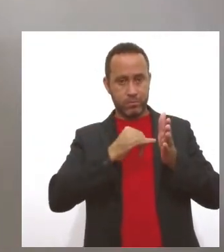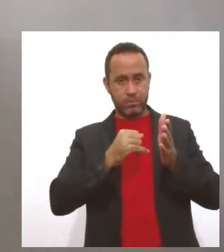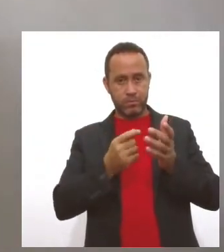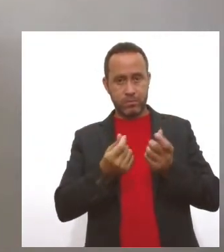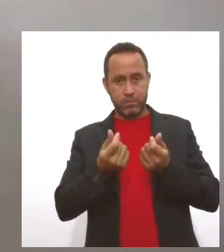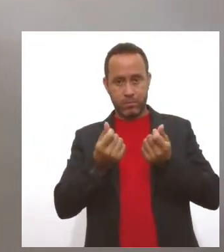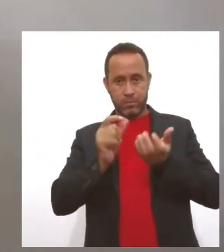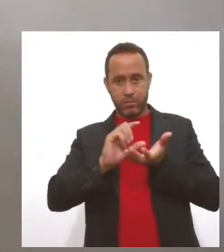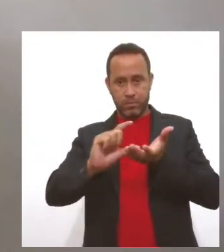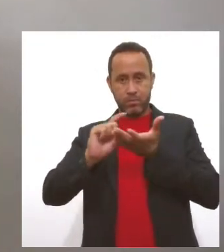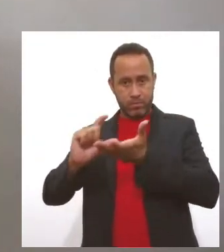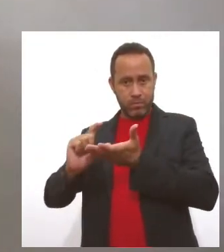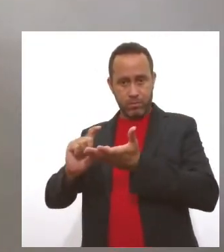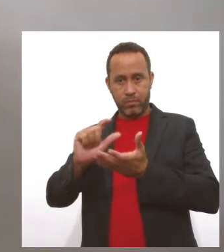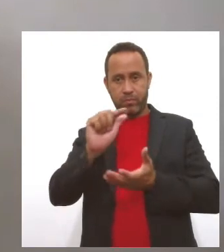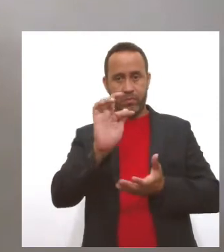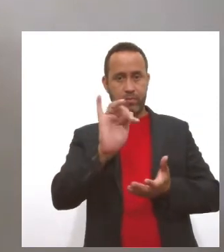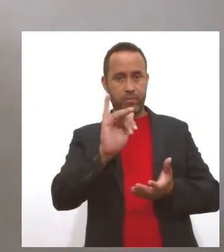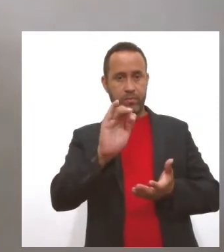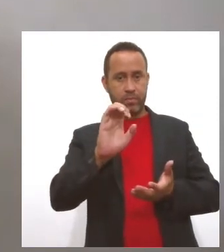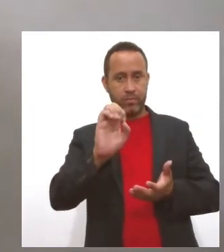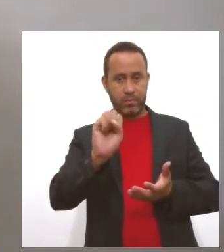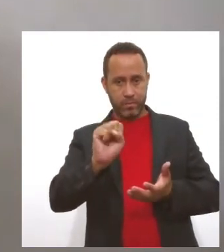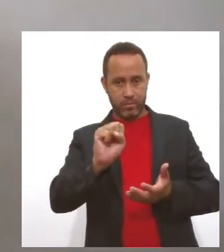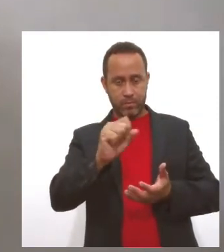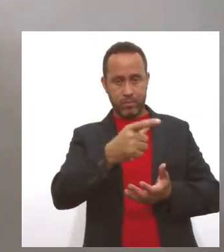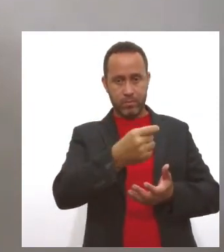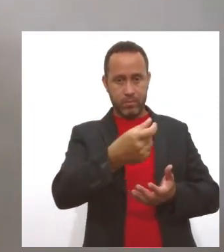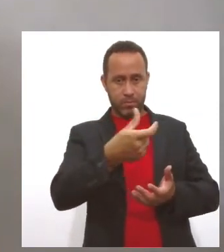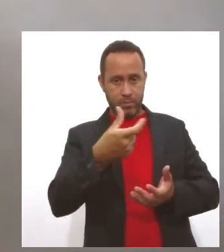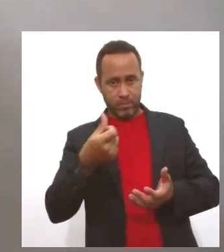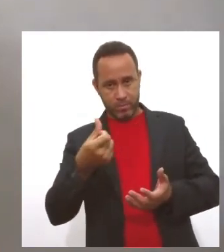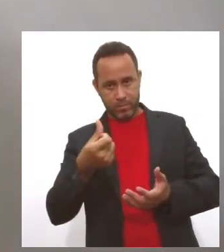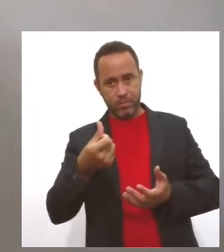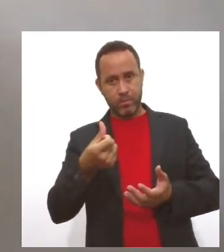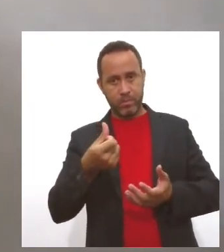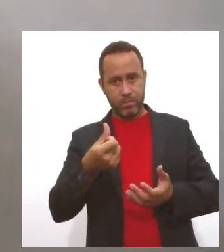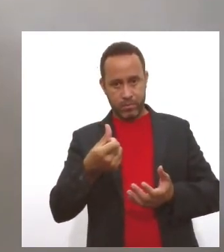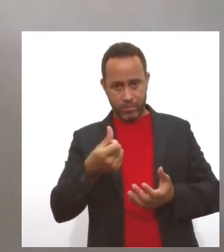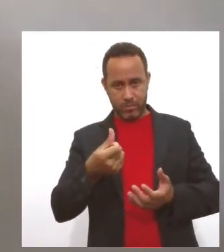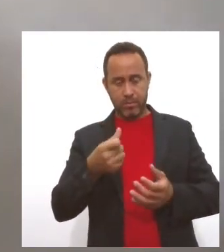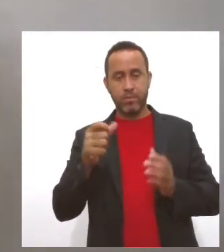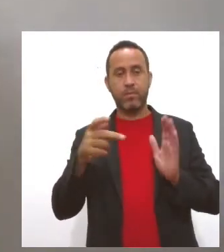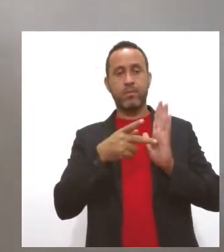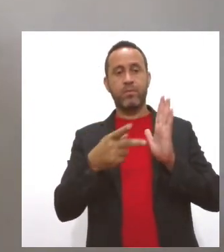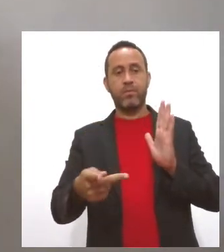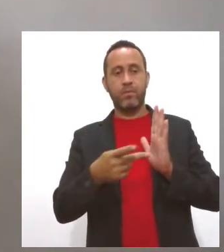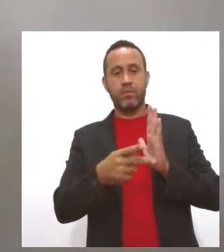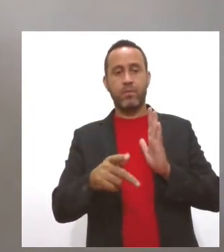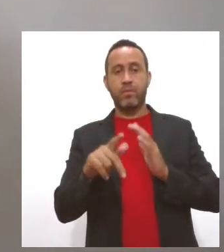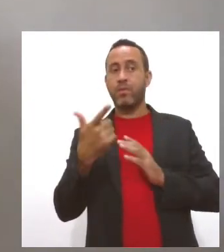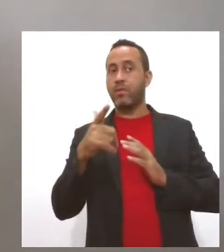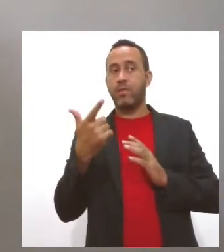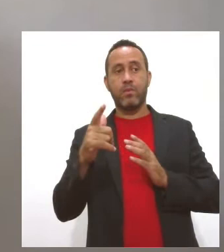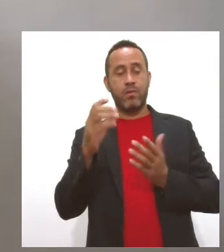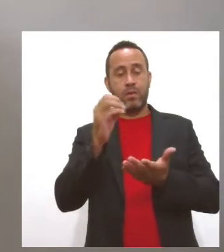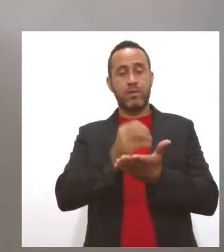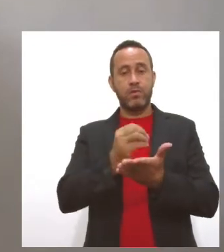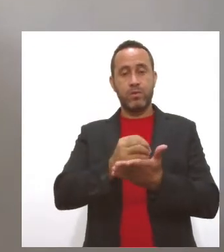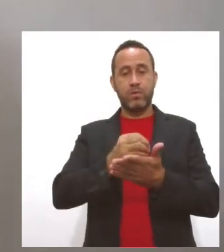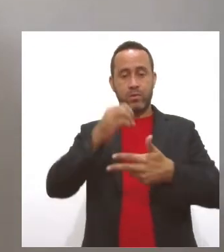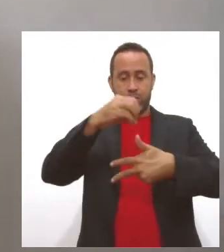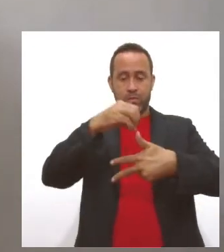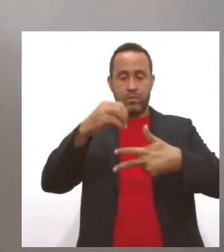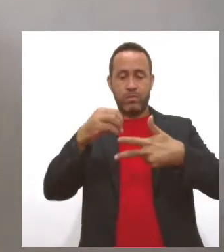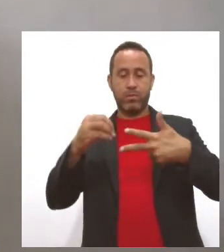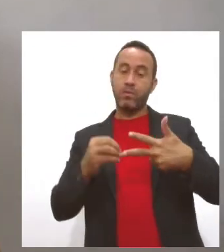Estudantil, o FIES, para 2021. Como nessa nova edição o programa não vai ter as notas do Enem, porque só vão sair as